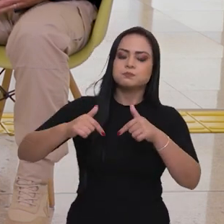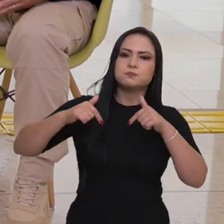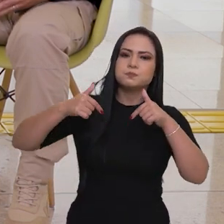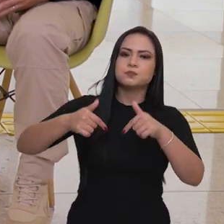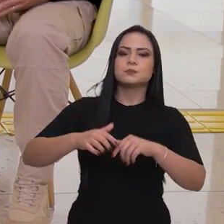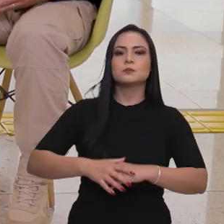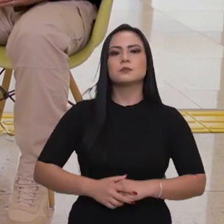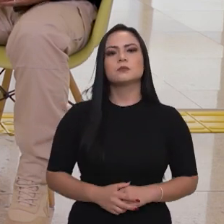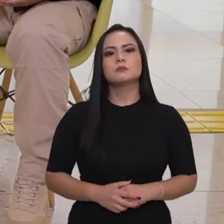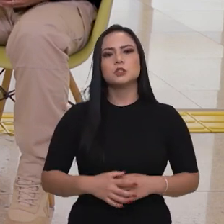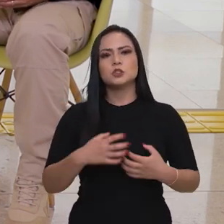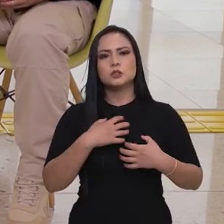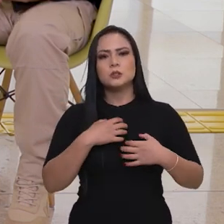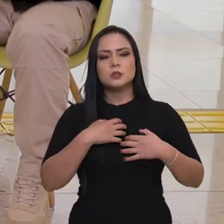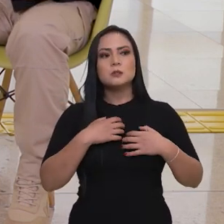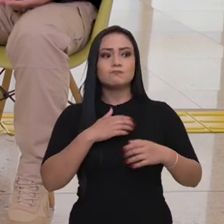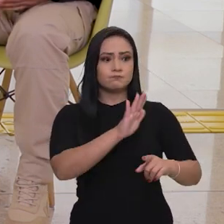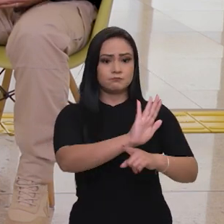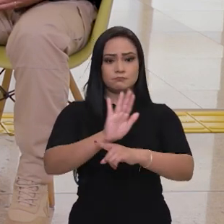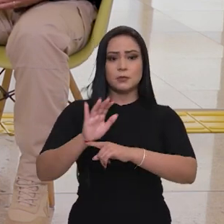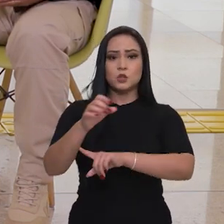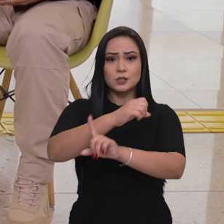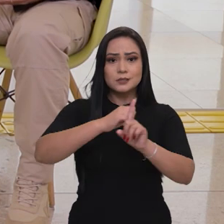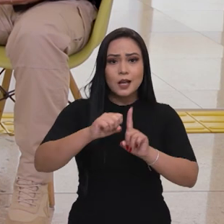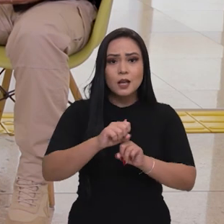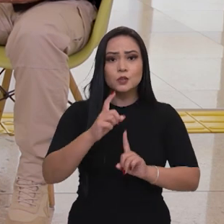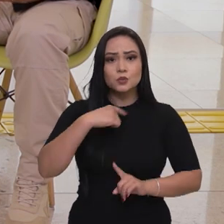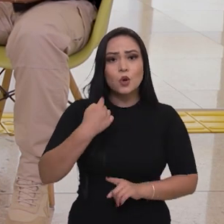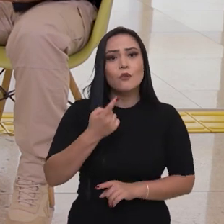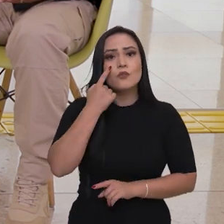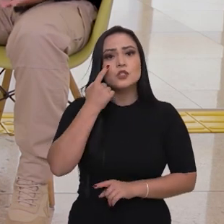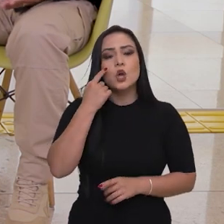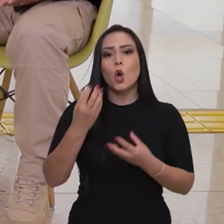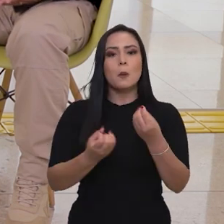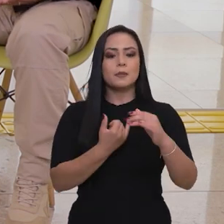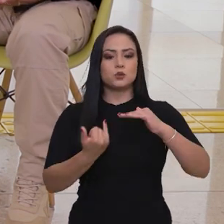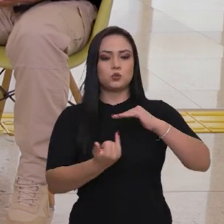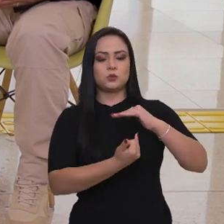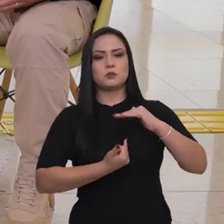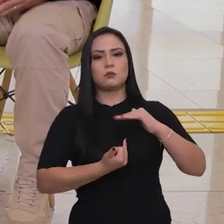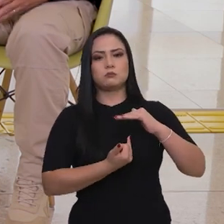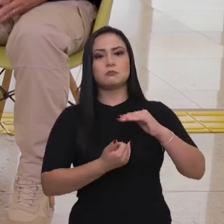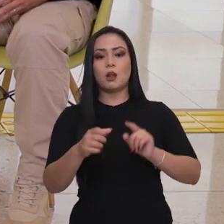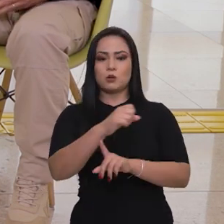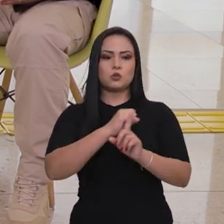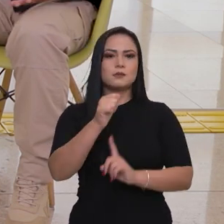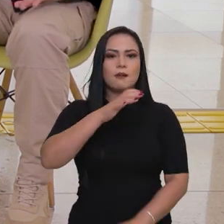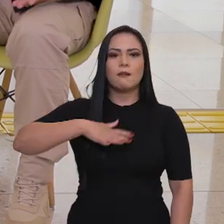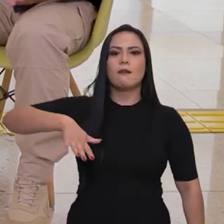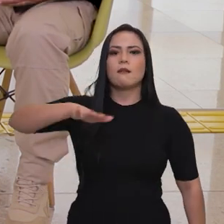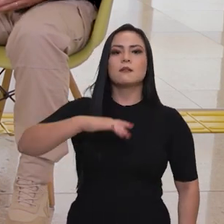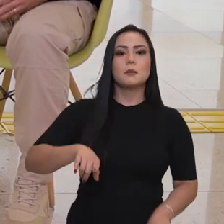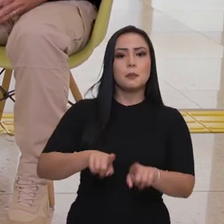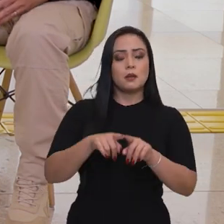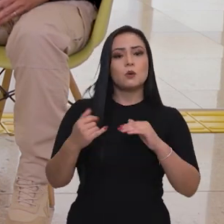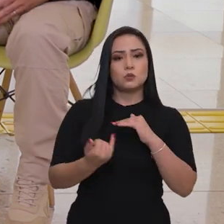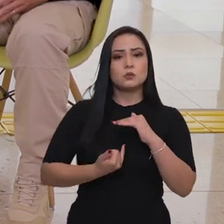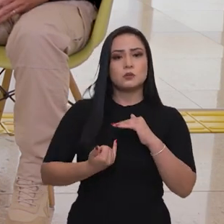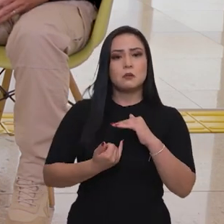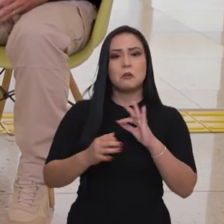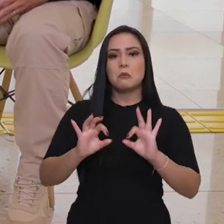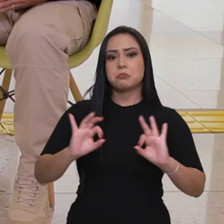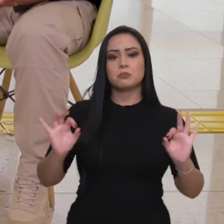atuamos de forma benéfica para a sociedade, tanto que somos reconhecidos como uma instituição, pela sociedade, como uma